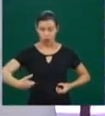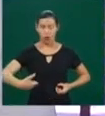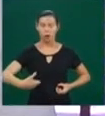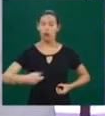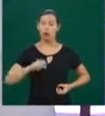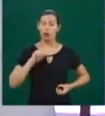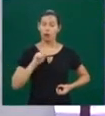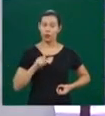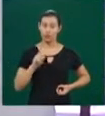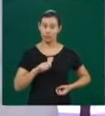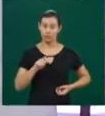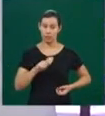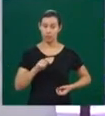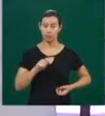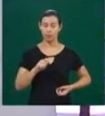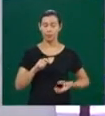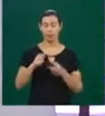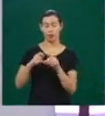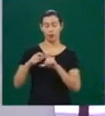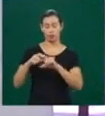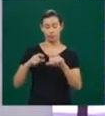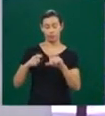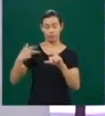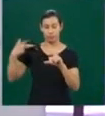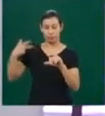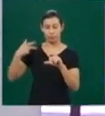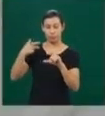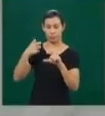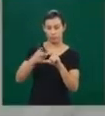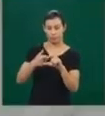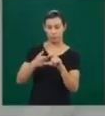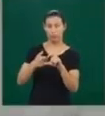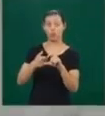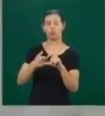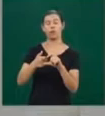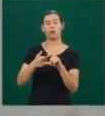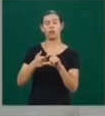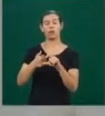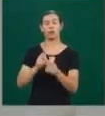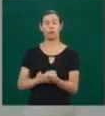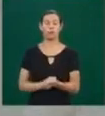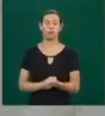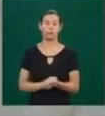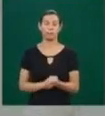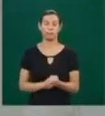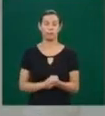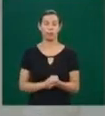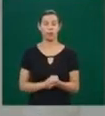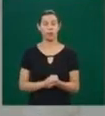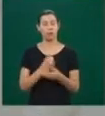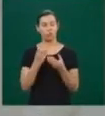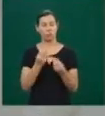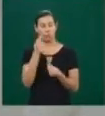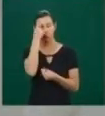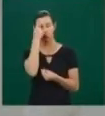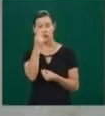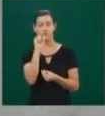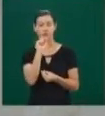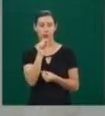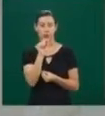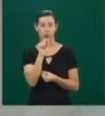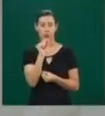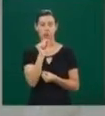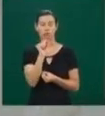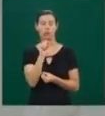espermatozoides dentro do útero. Nós vamos retirar esses óvulos. Ao contrário do que muitos podem pensar, a infertilidade está presente